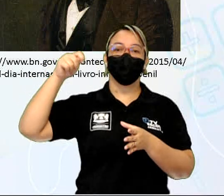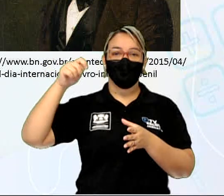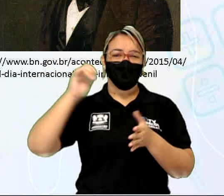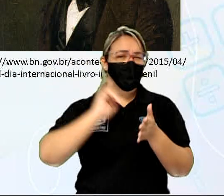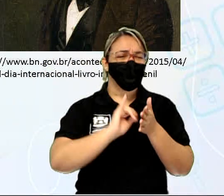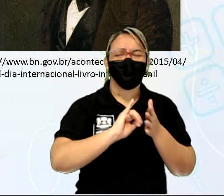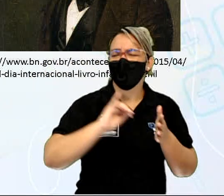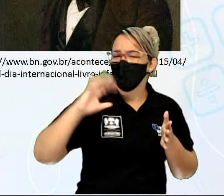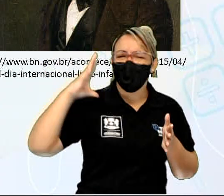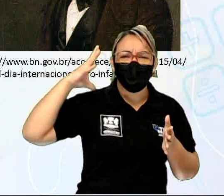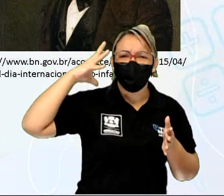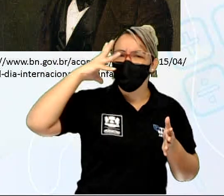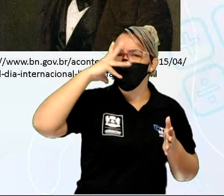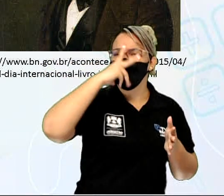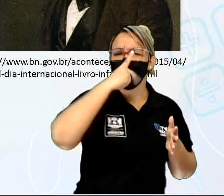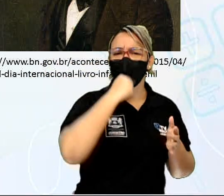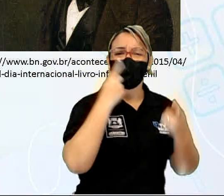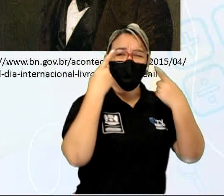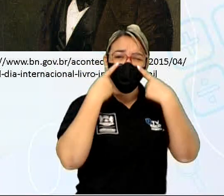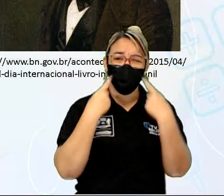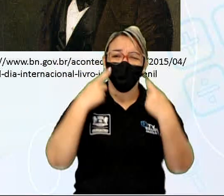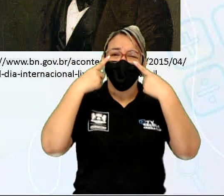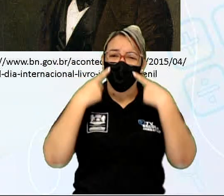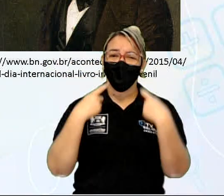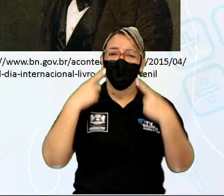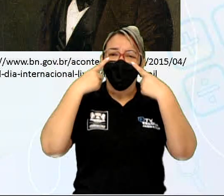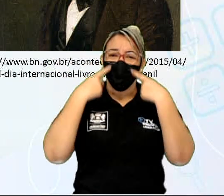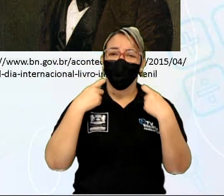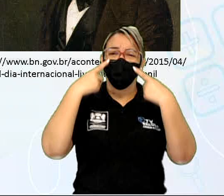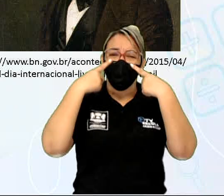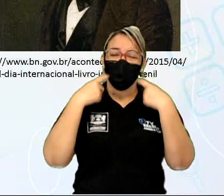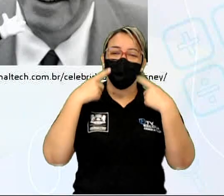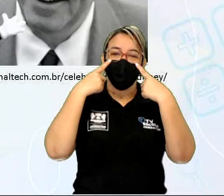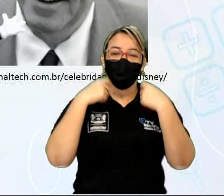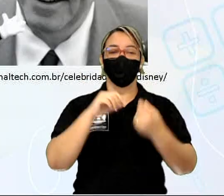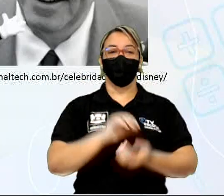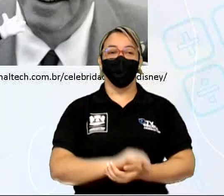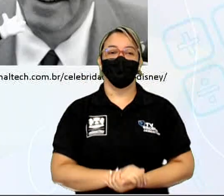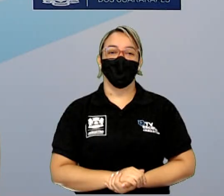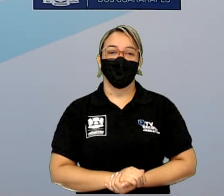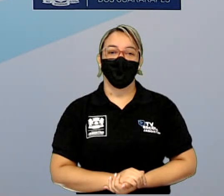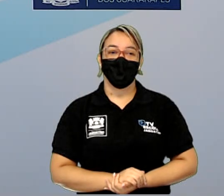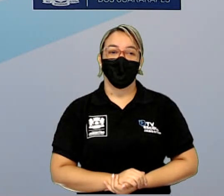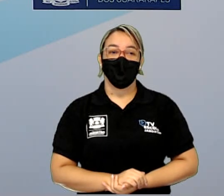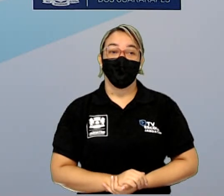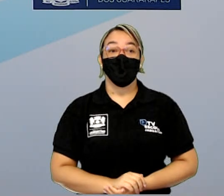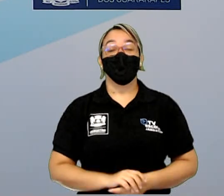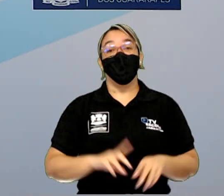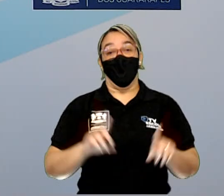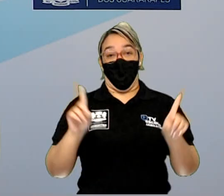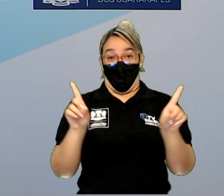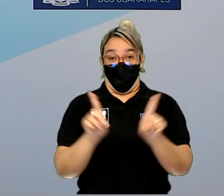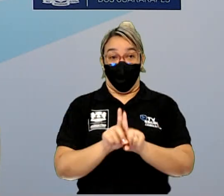belíssima, que arranca lágrimas mesmo, arrancam lágrimas dos nossos olhos. E nós temos